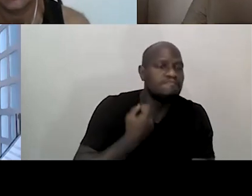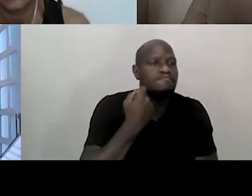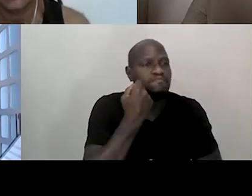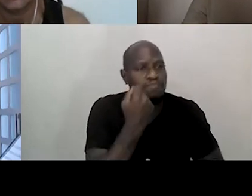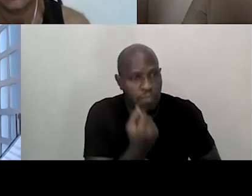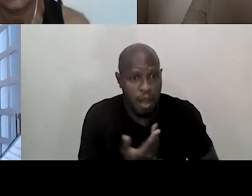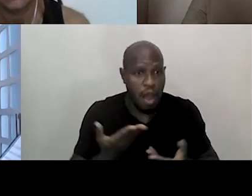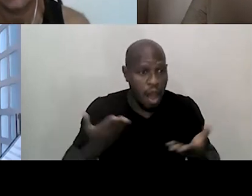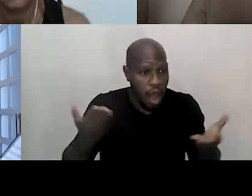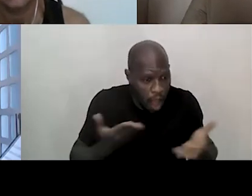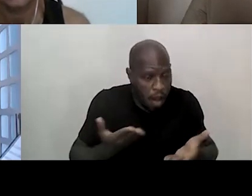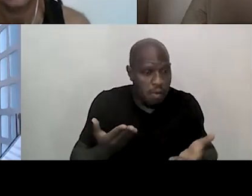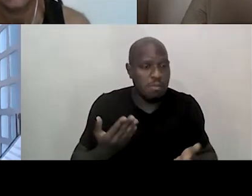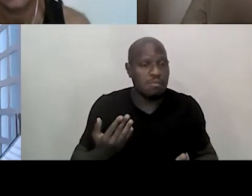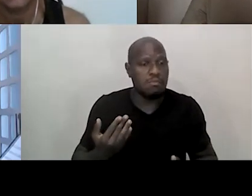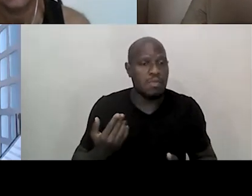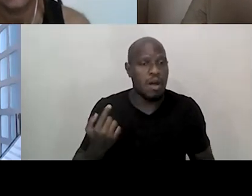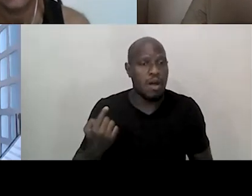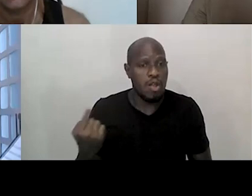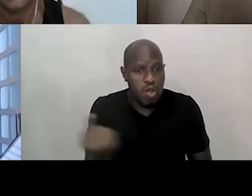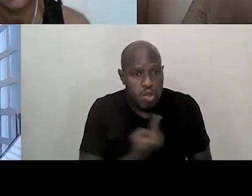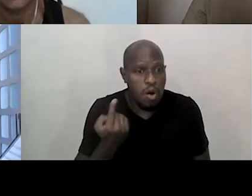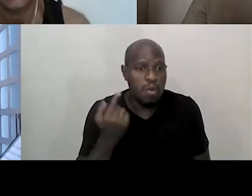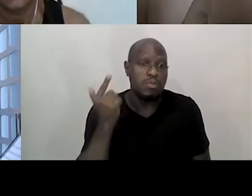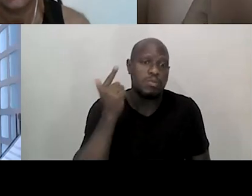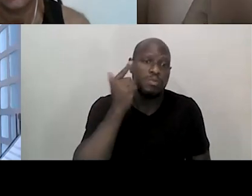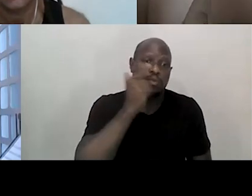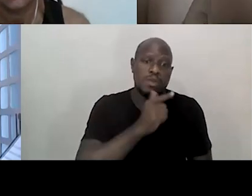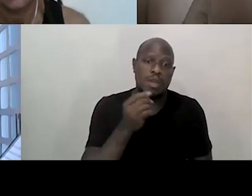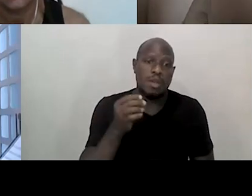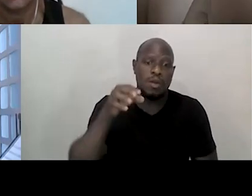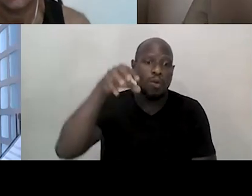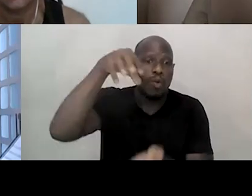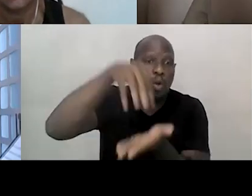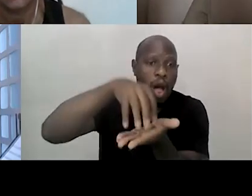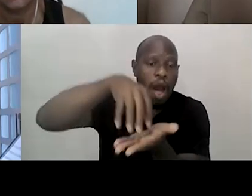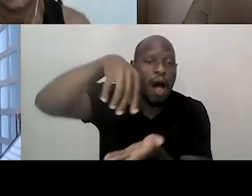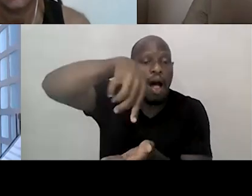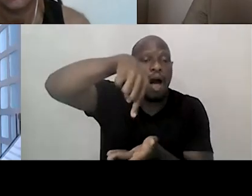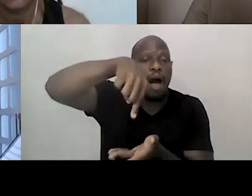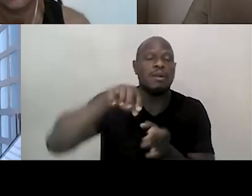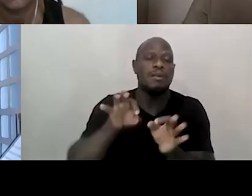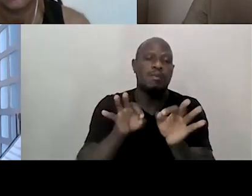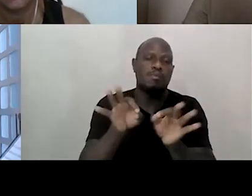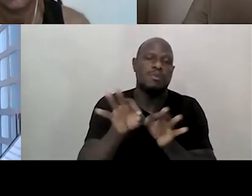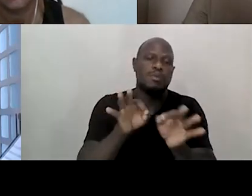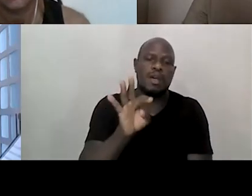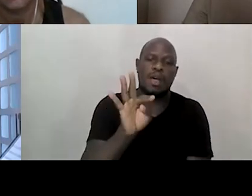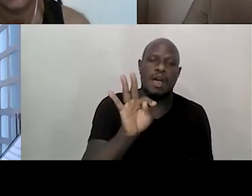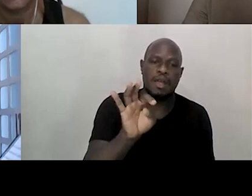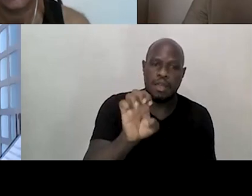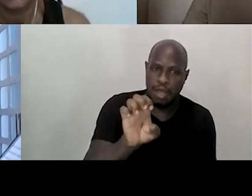assim, colocar lá na Cracolândia um projeto Teto, Trampo e